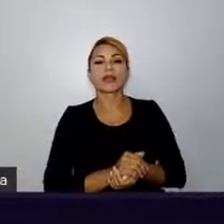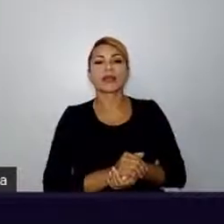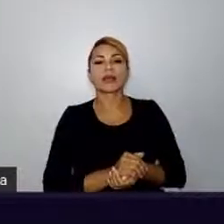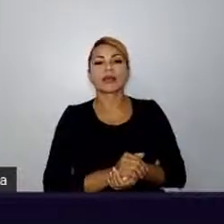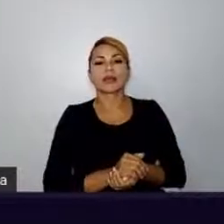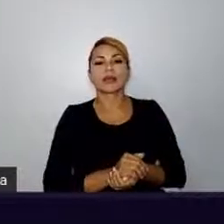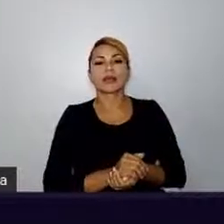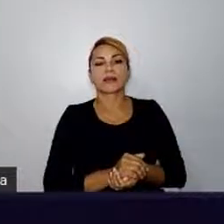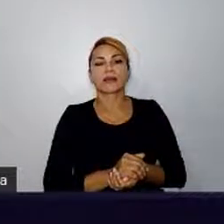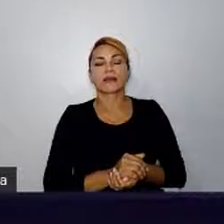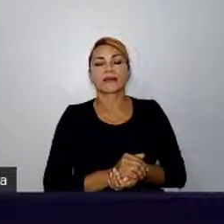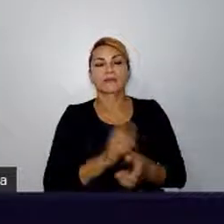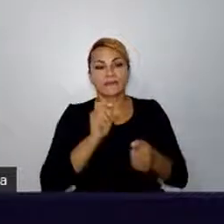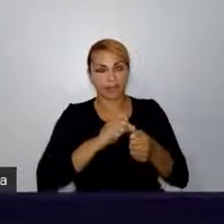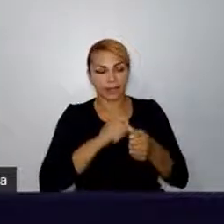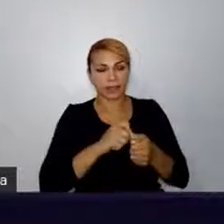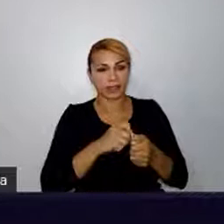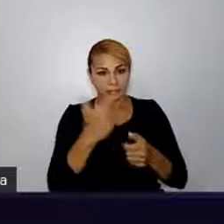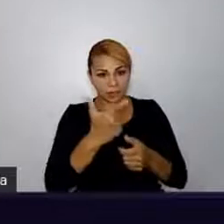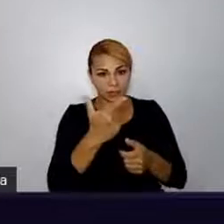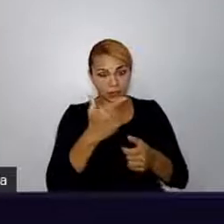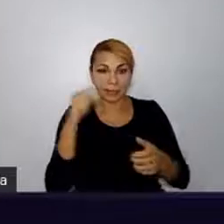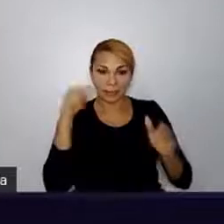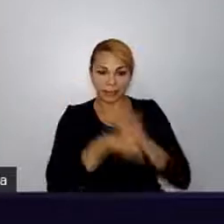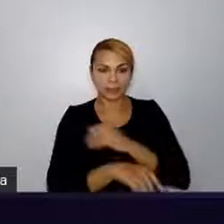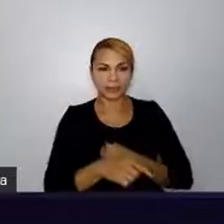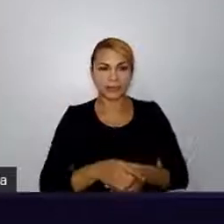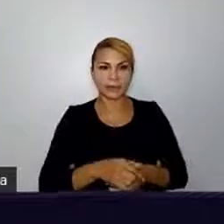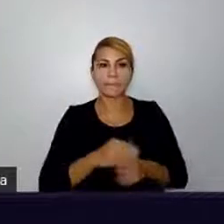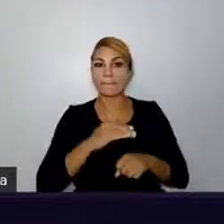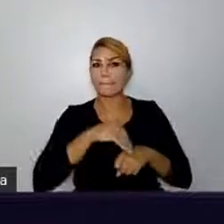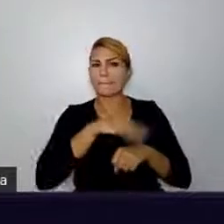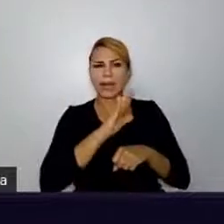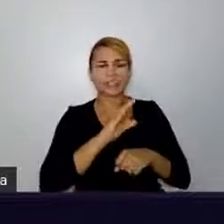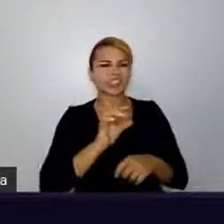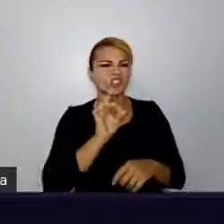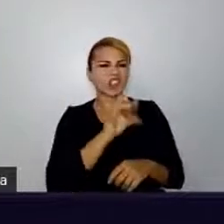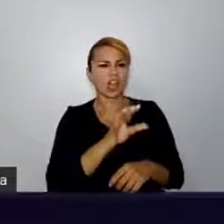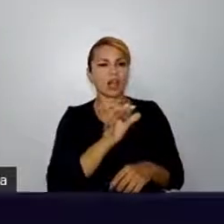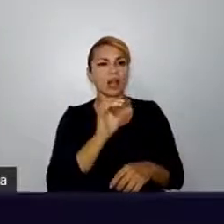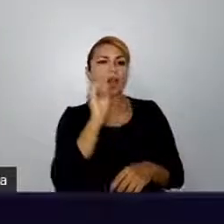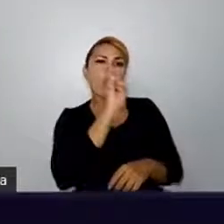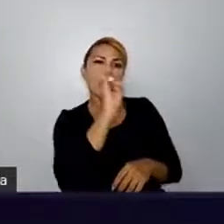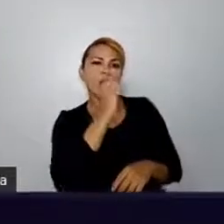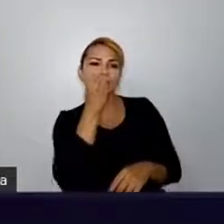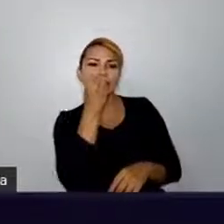E uma pergunta que é legal é, o que está te mantendo ocupado esses dias?